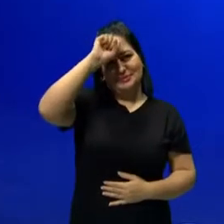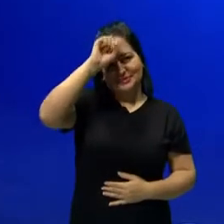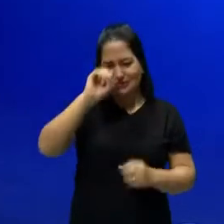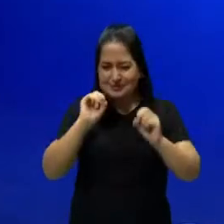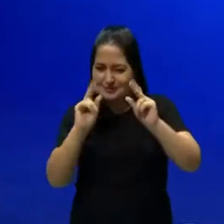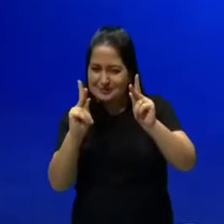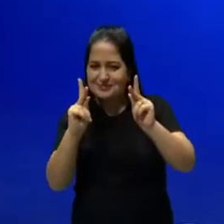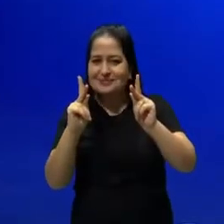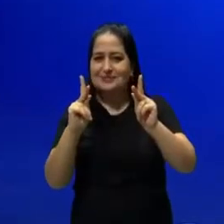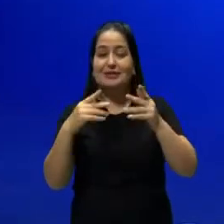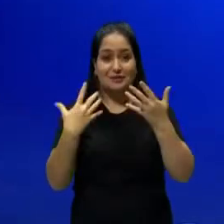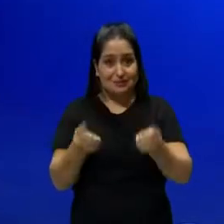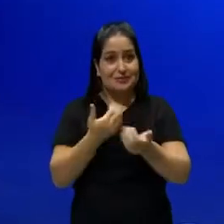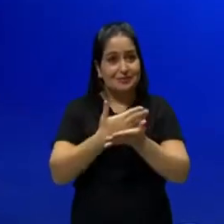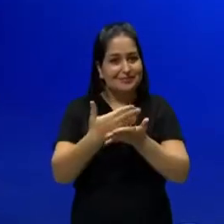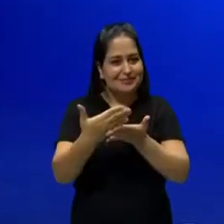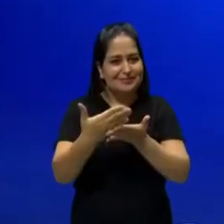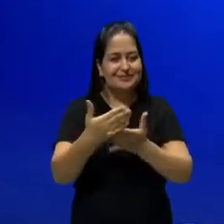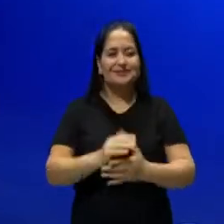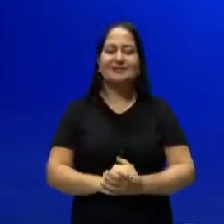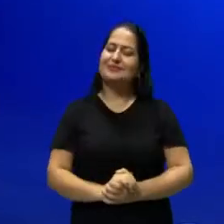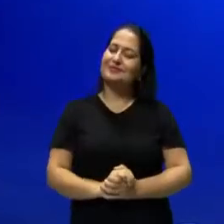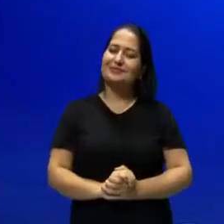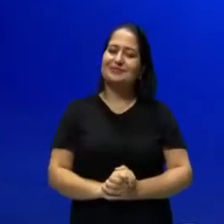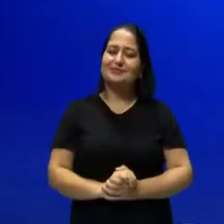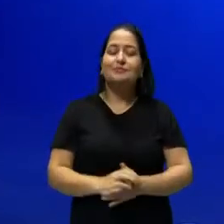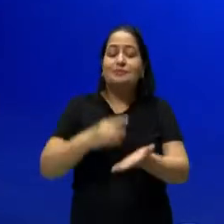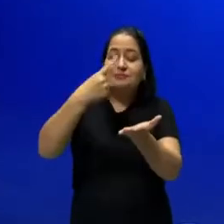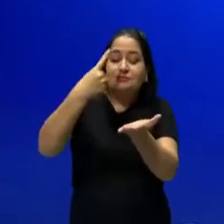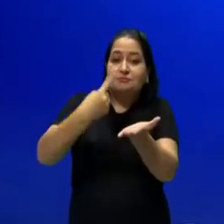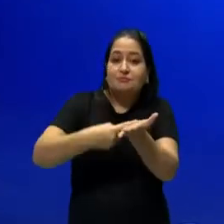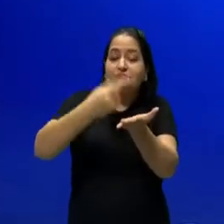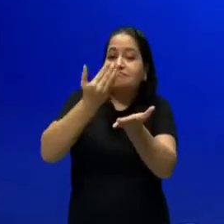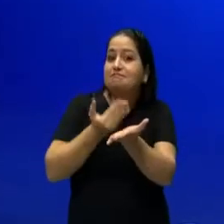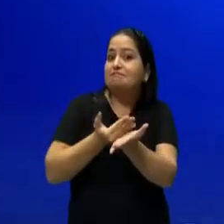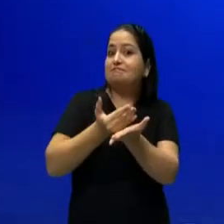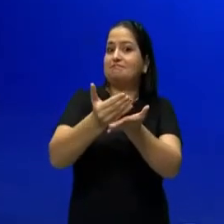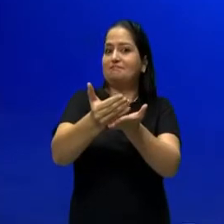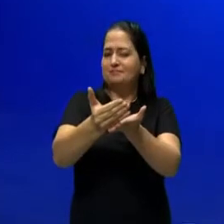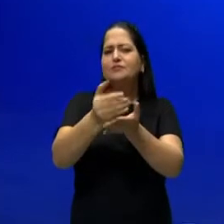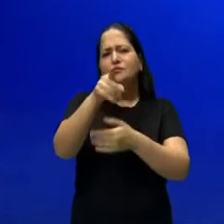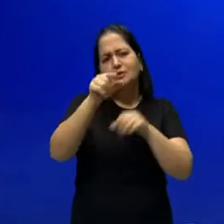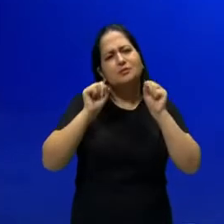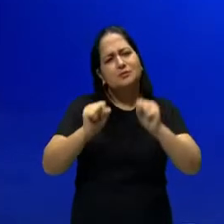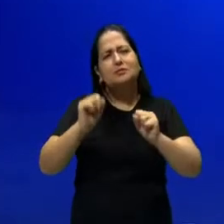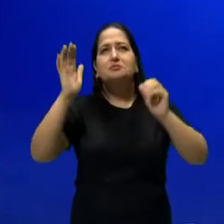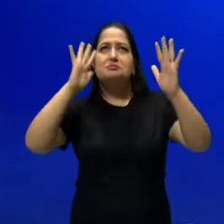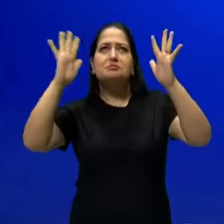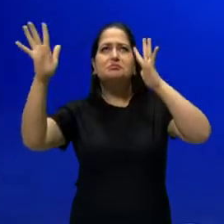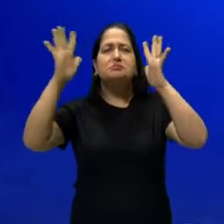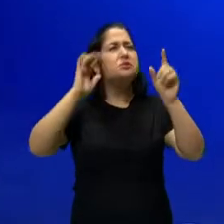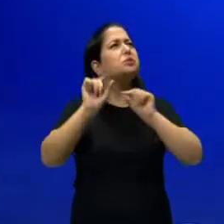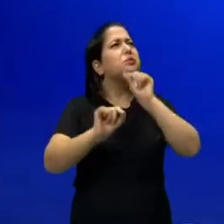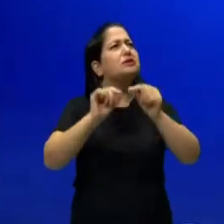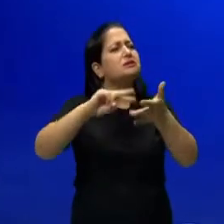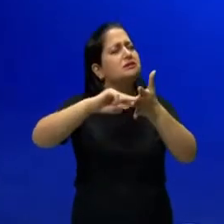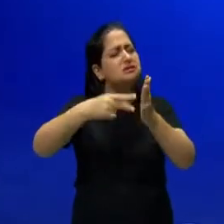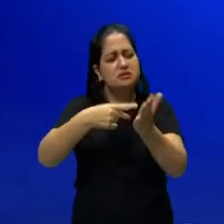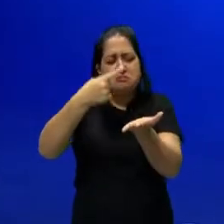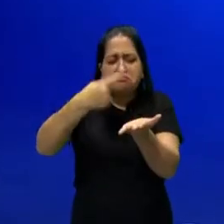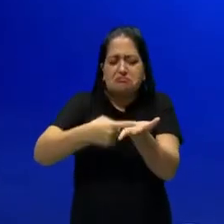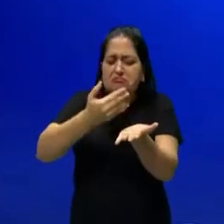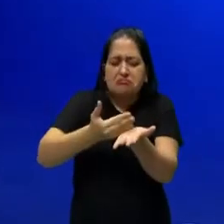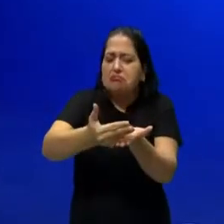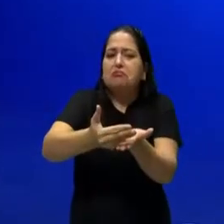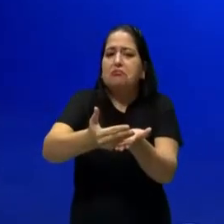Combinado? Então vamos lá. Marcos iniciais. Você pode estar pensando assim, o que é marco inicial? É